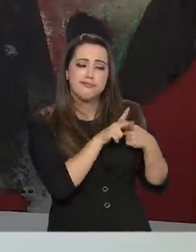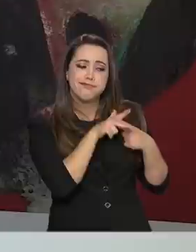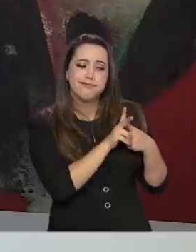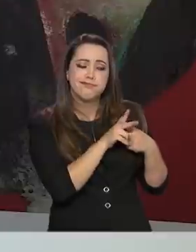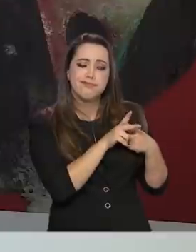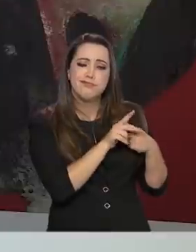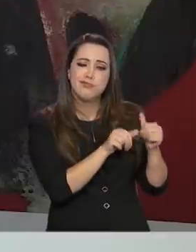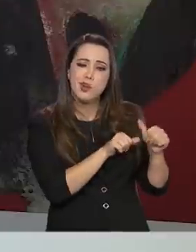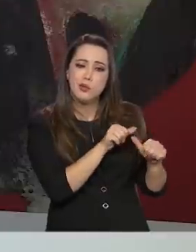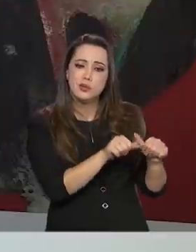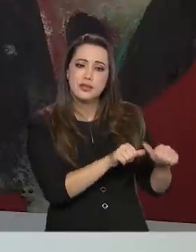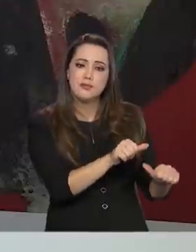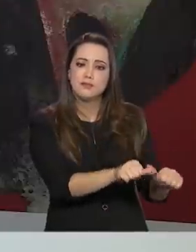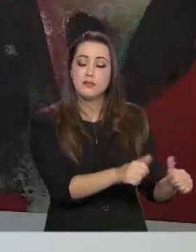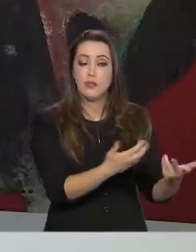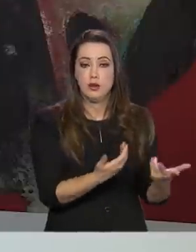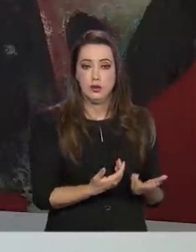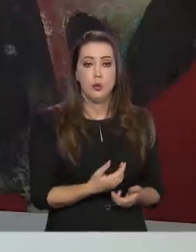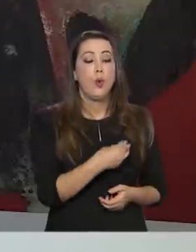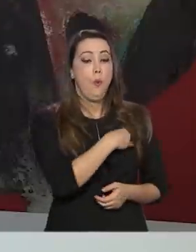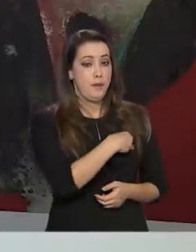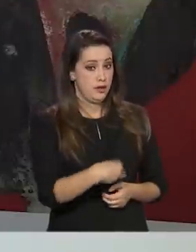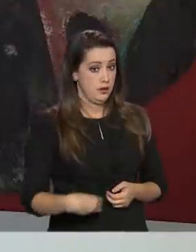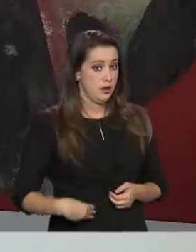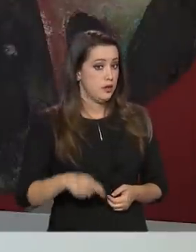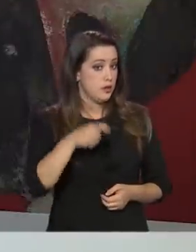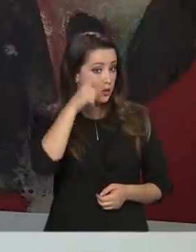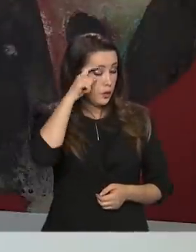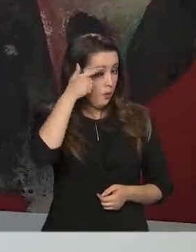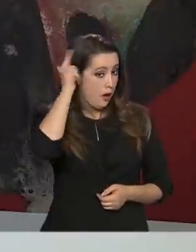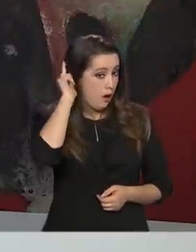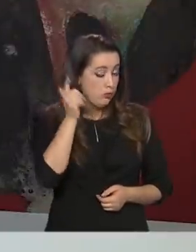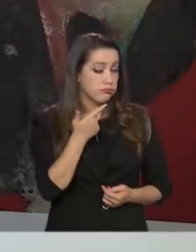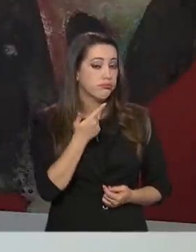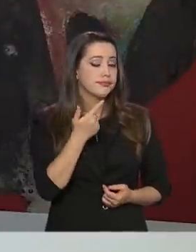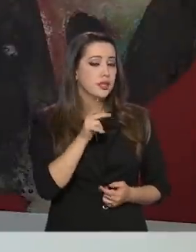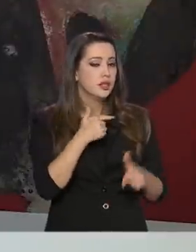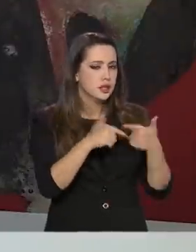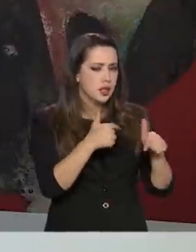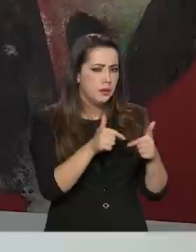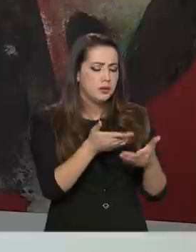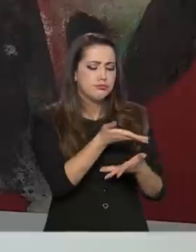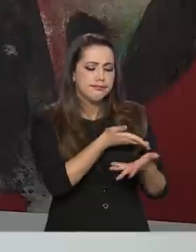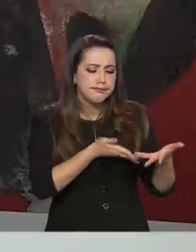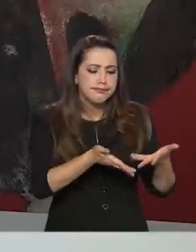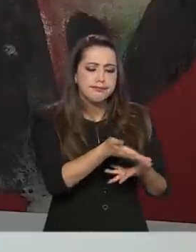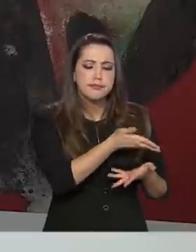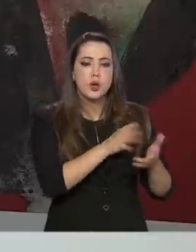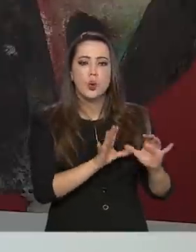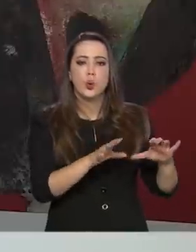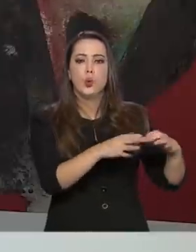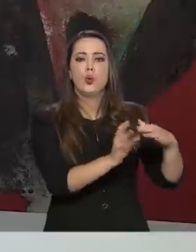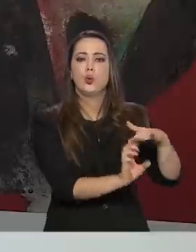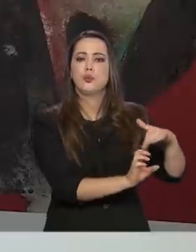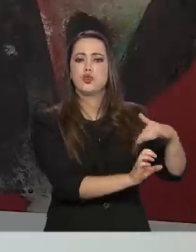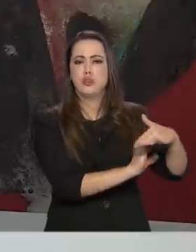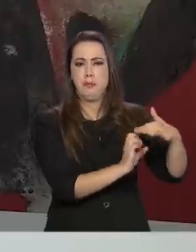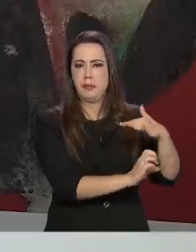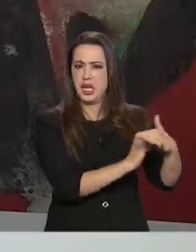O ministro Paulo Guedes vem conduzindo muito bem essa discussão, essa interlocução com o setor produtivo. O setor produtivo tem apoiado